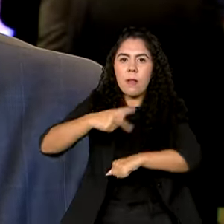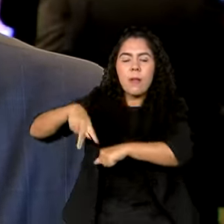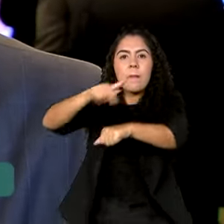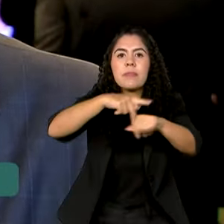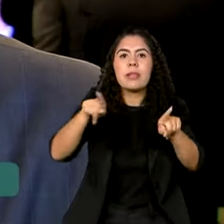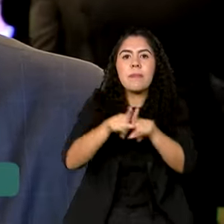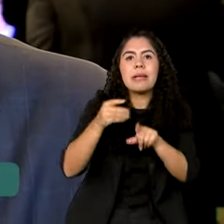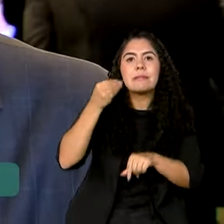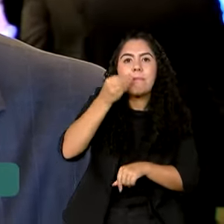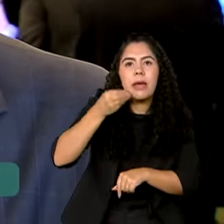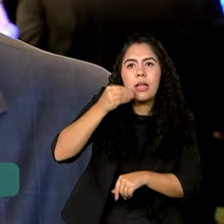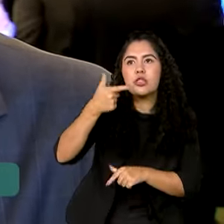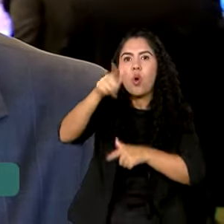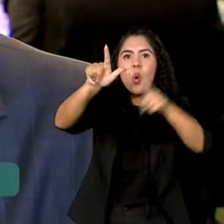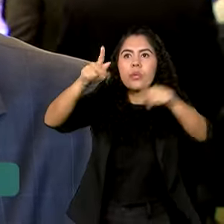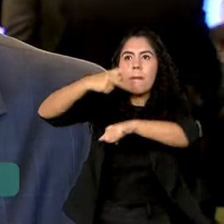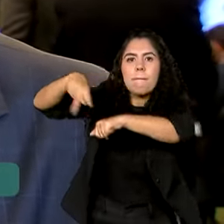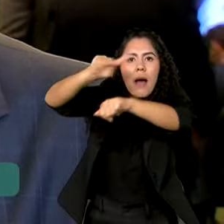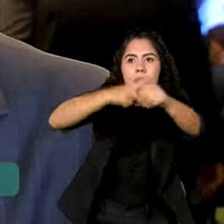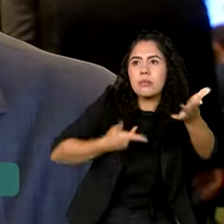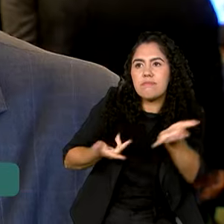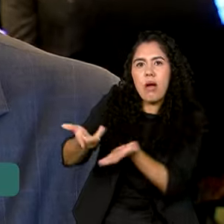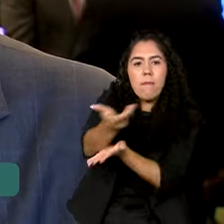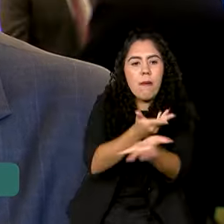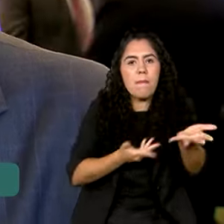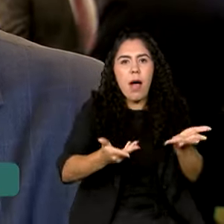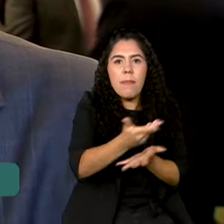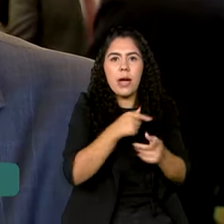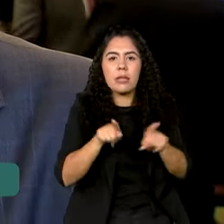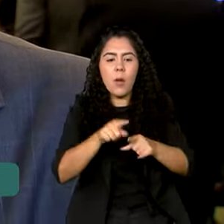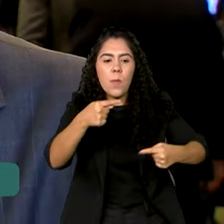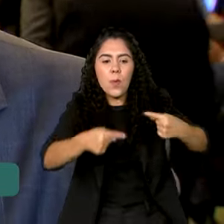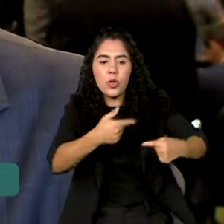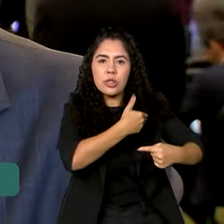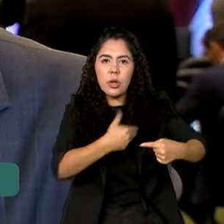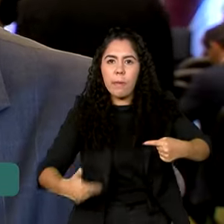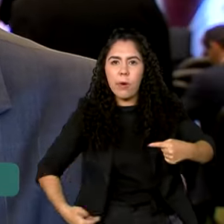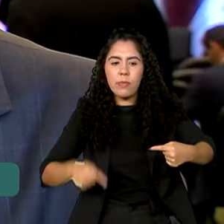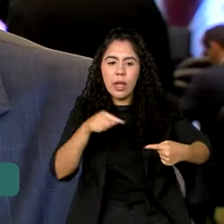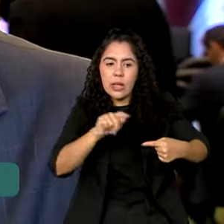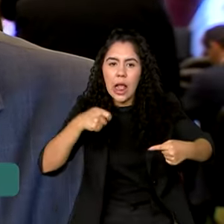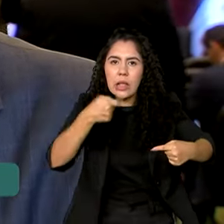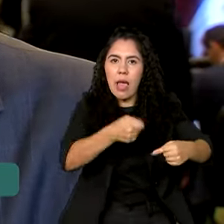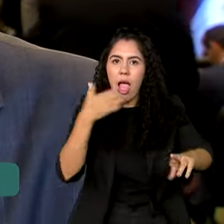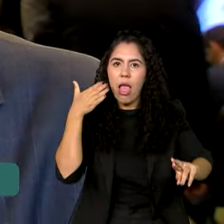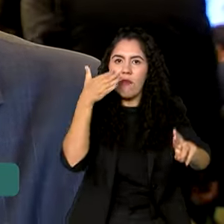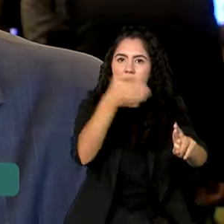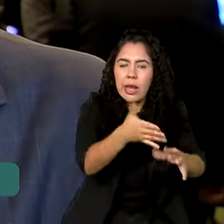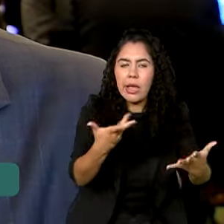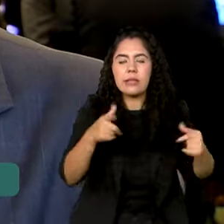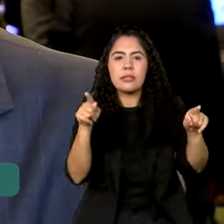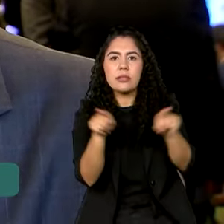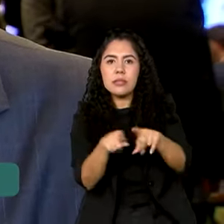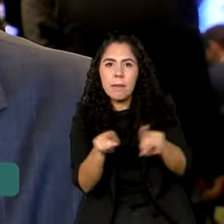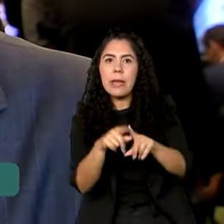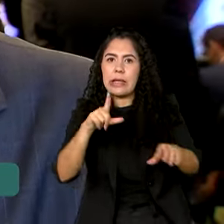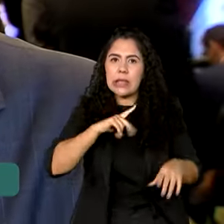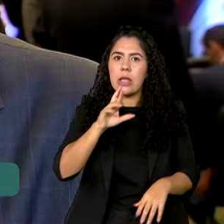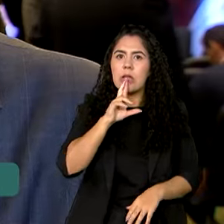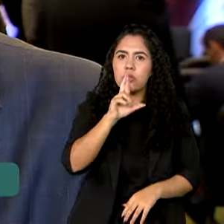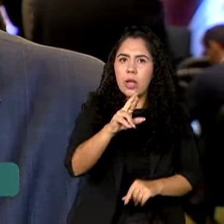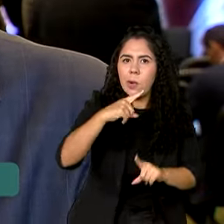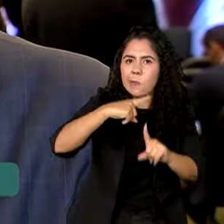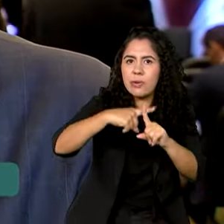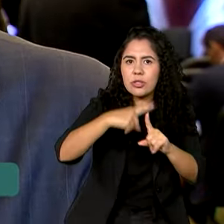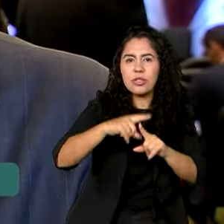desenvolvidas, já foram testadas, políticas públicas que são conhecidas e que são resultados muito impactantes na vida das